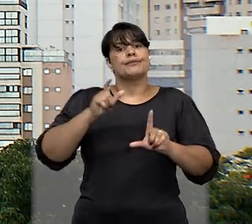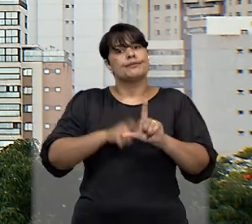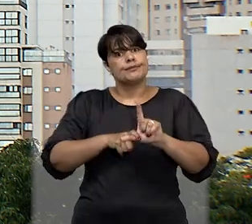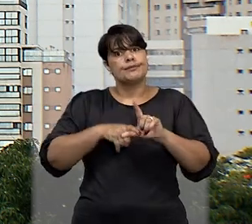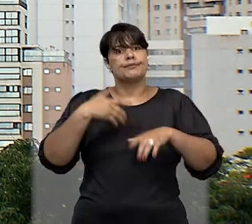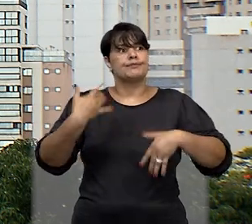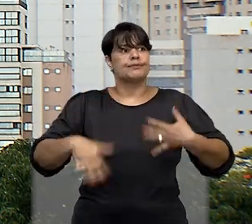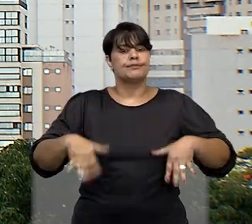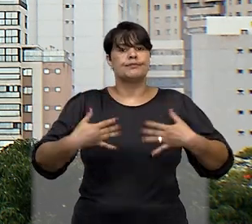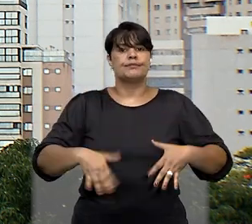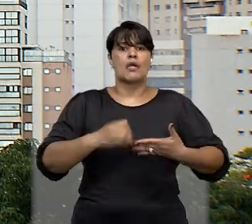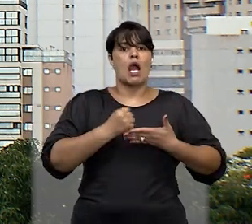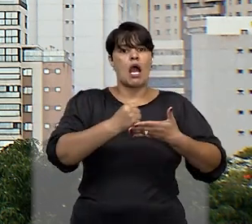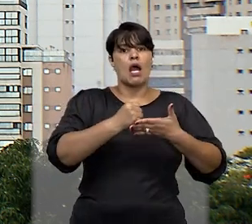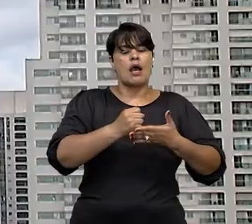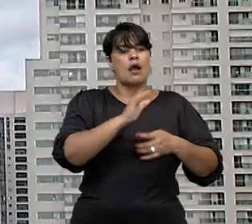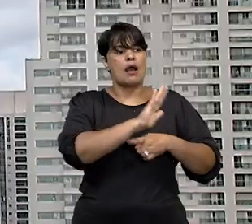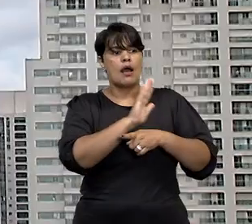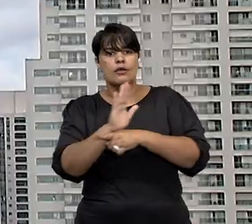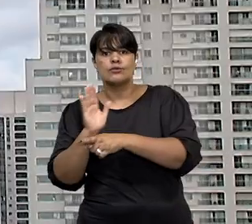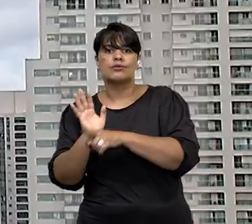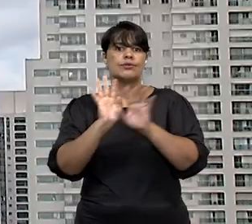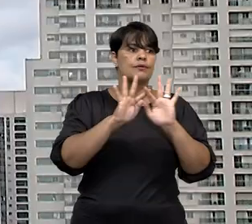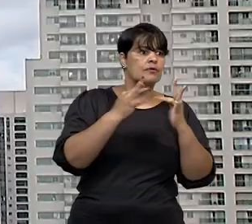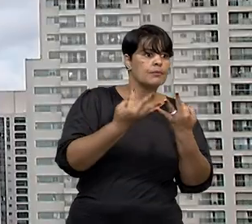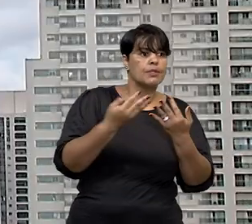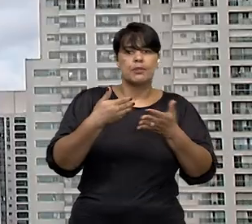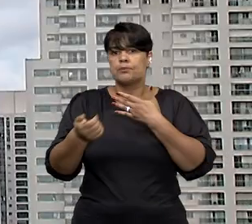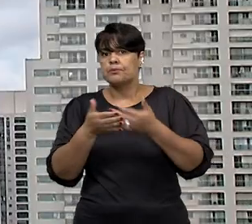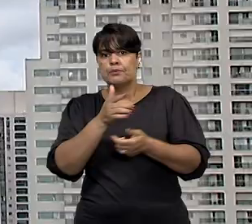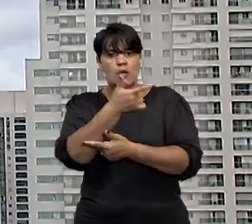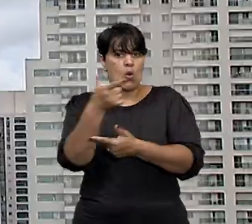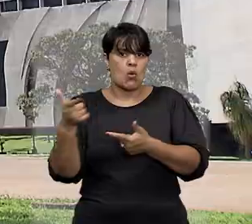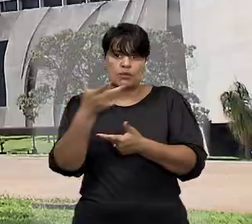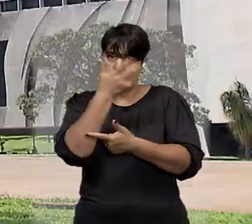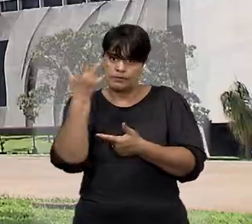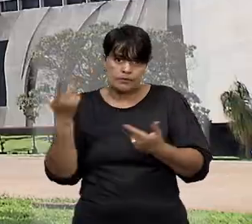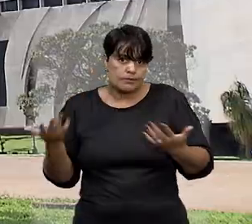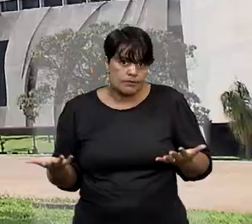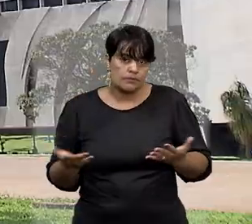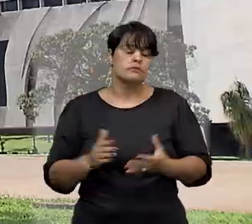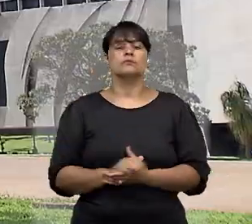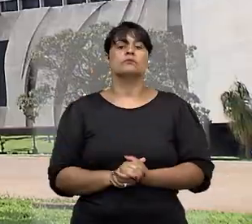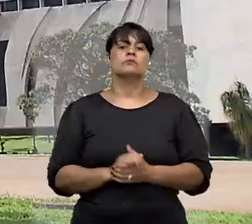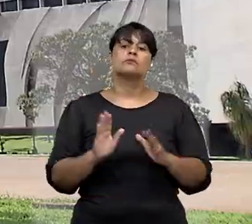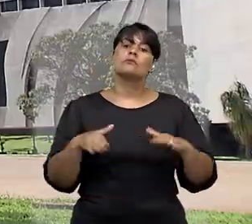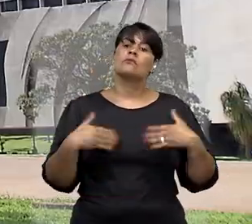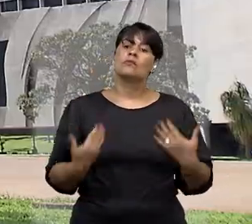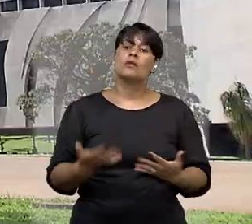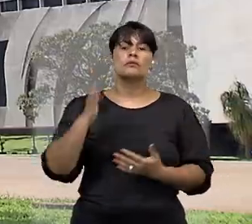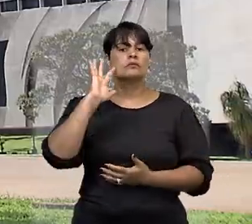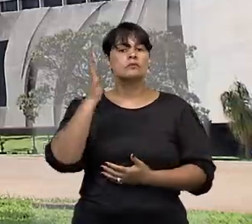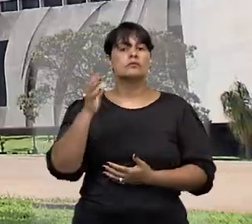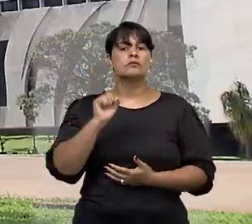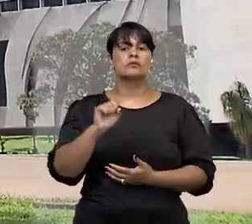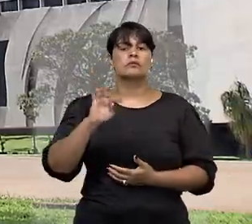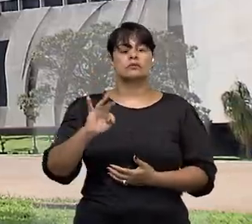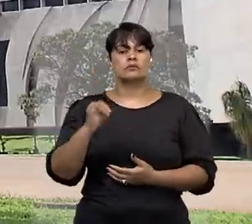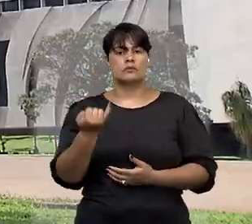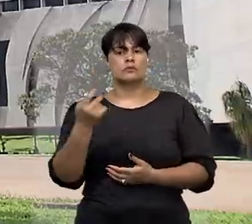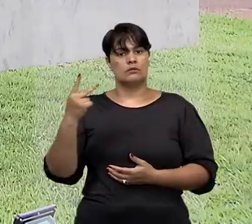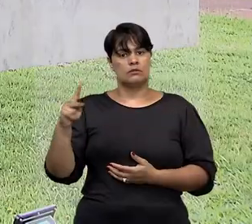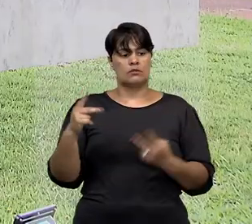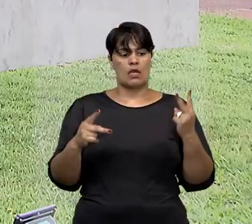solidariedade de familiares e terceiros para se abrigarem. Por decisão do STJ, as duas